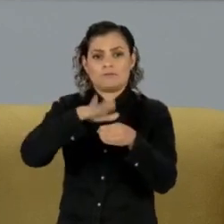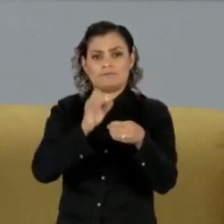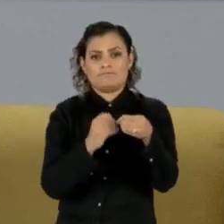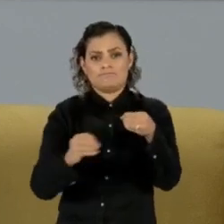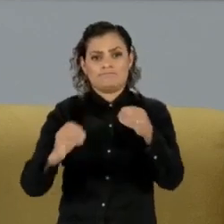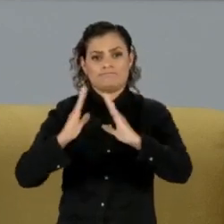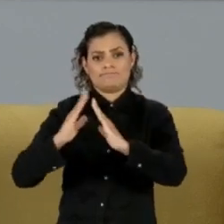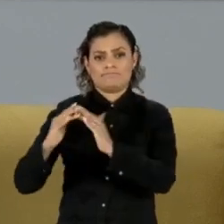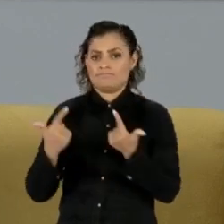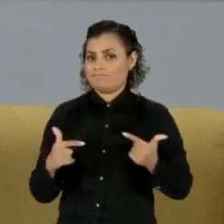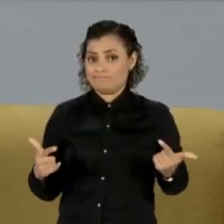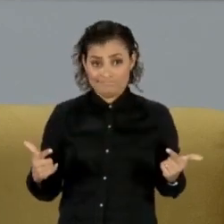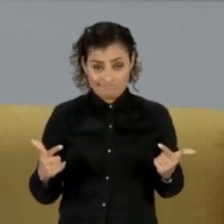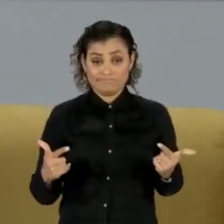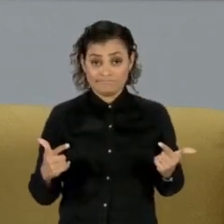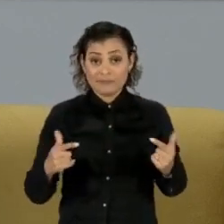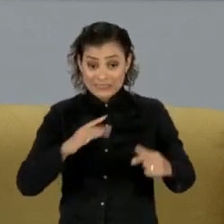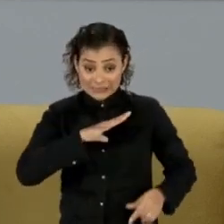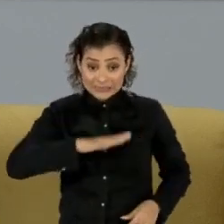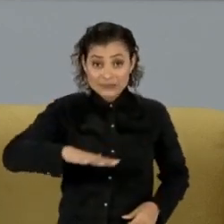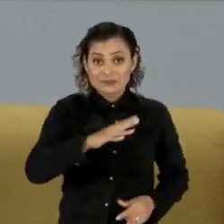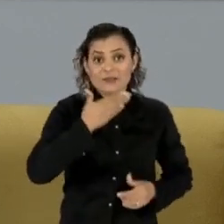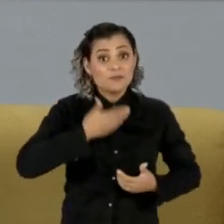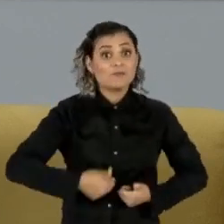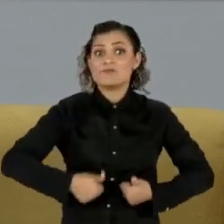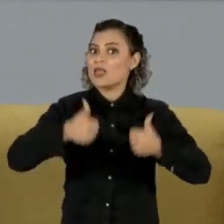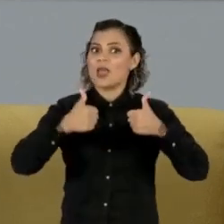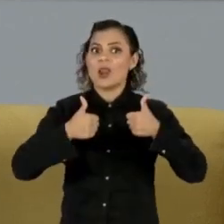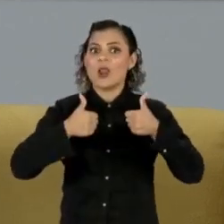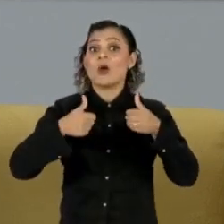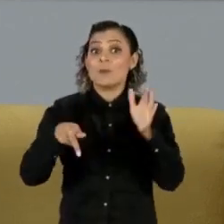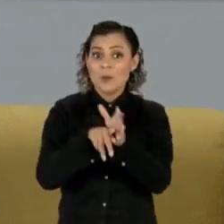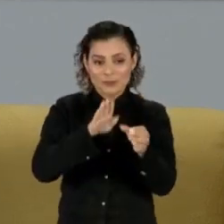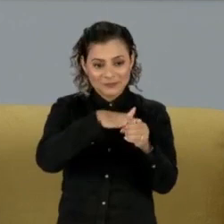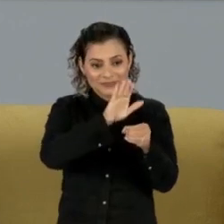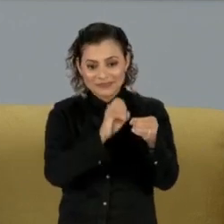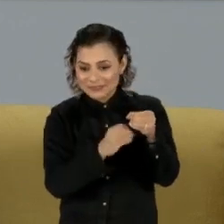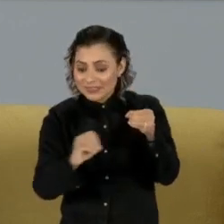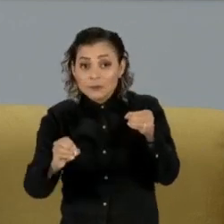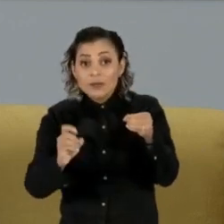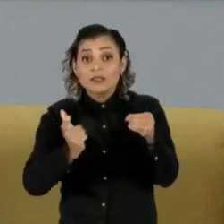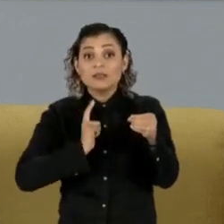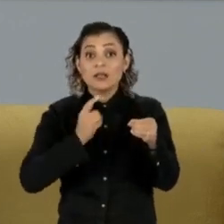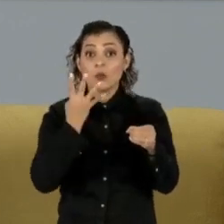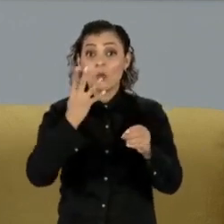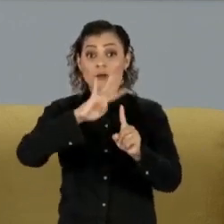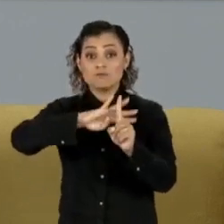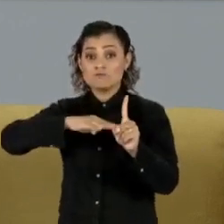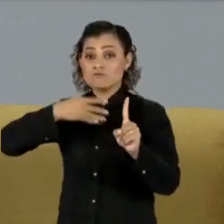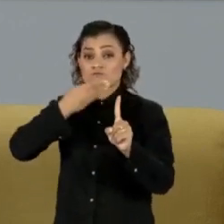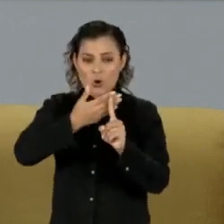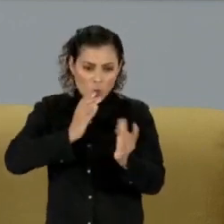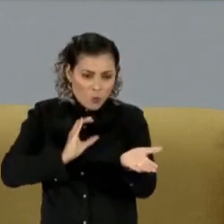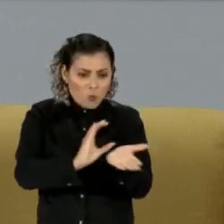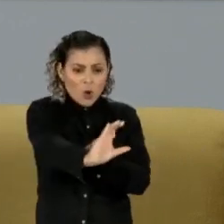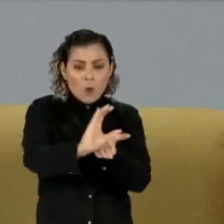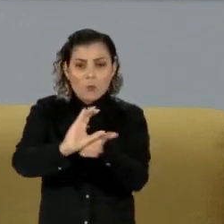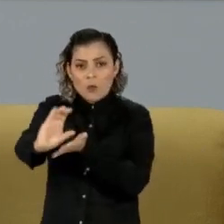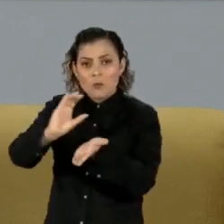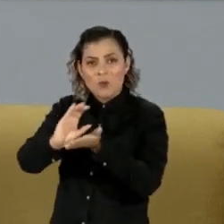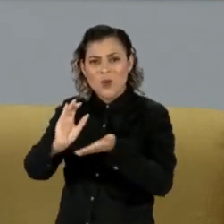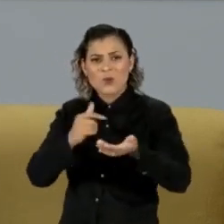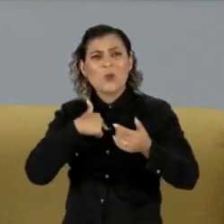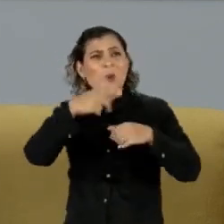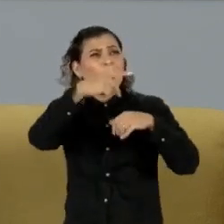tratamento de esgoto. As cidades que têm os melhores índices em saneamento investem quatro vezes mais do que as que têm os